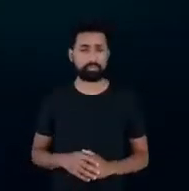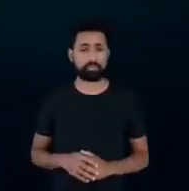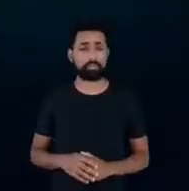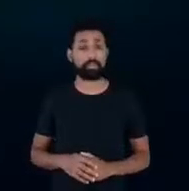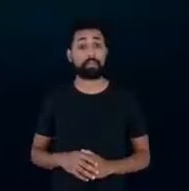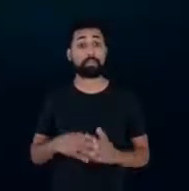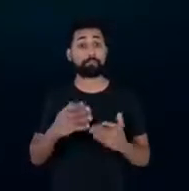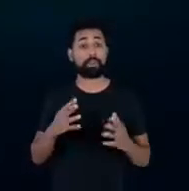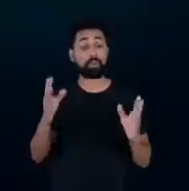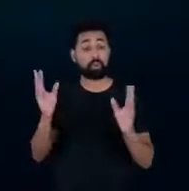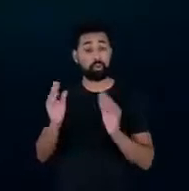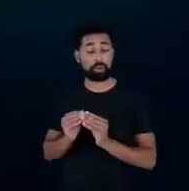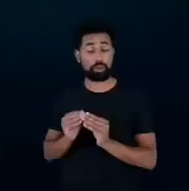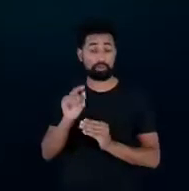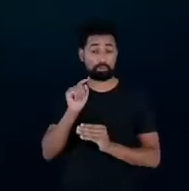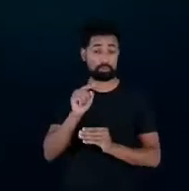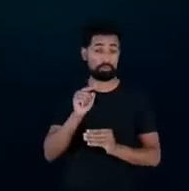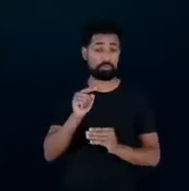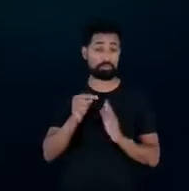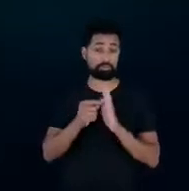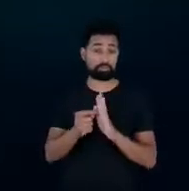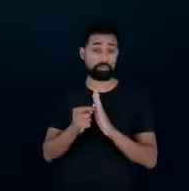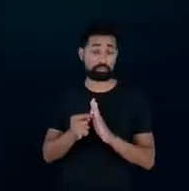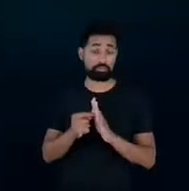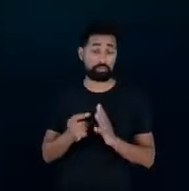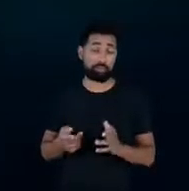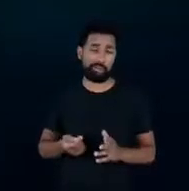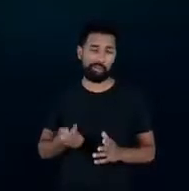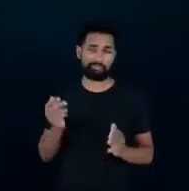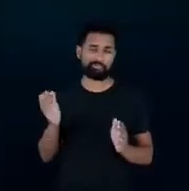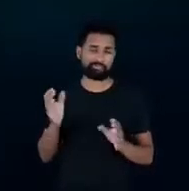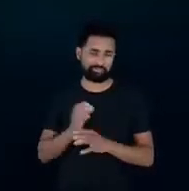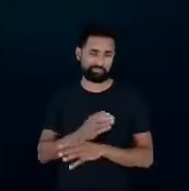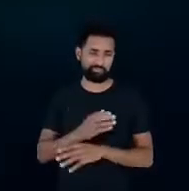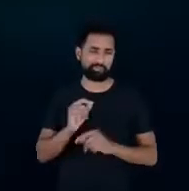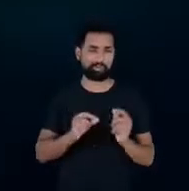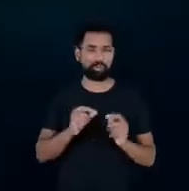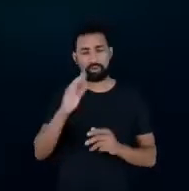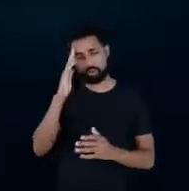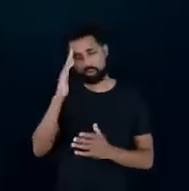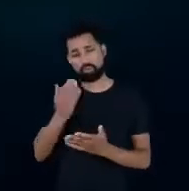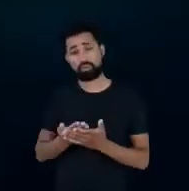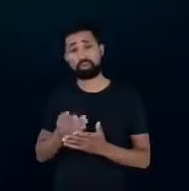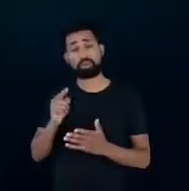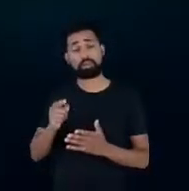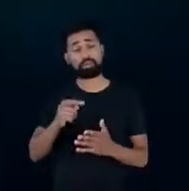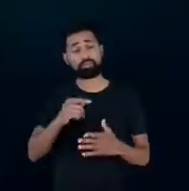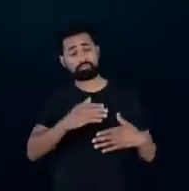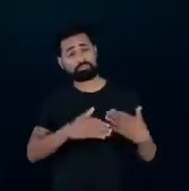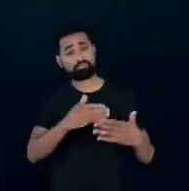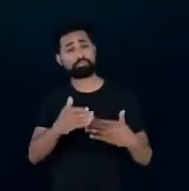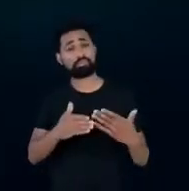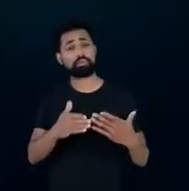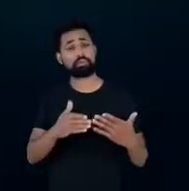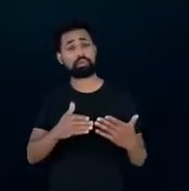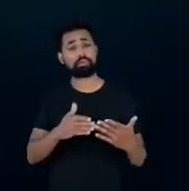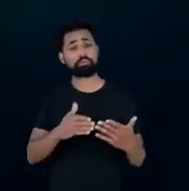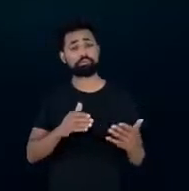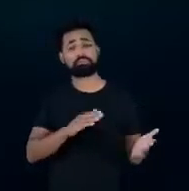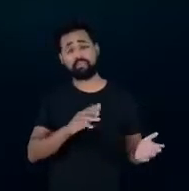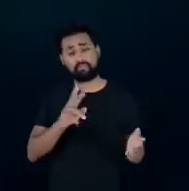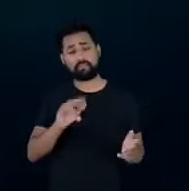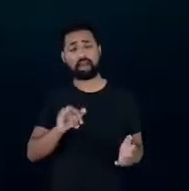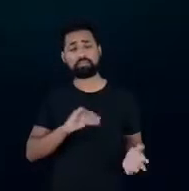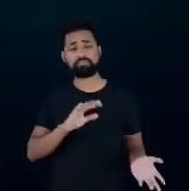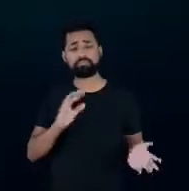aqui a minha apresentação eu acho que a transição energética ela tem vai aumentar a